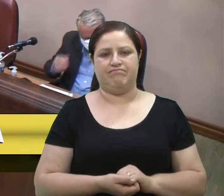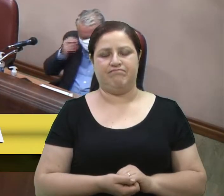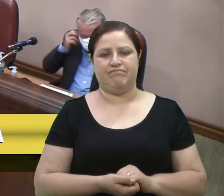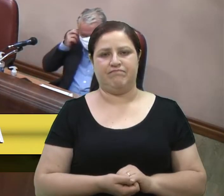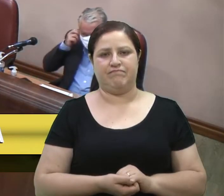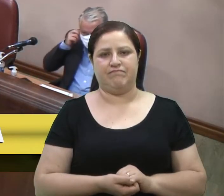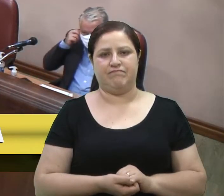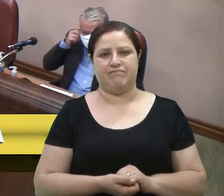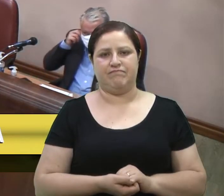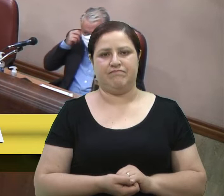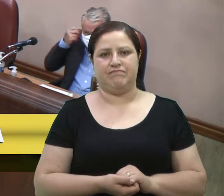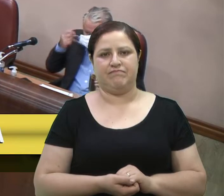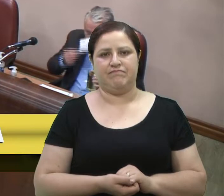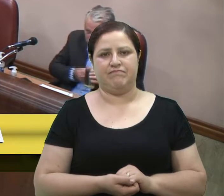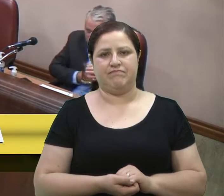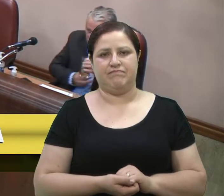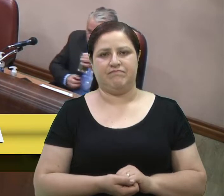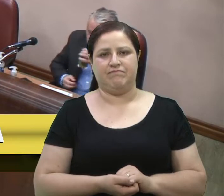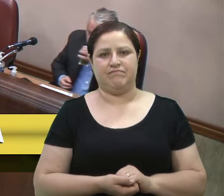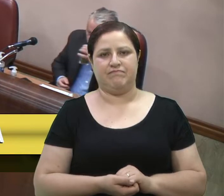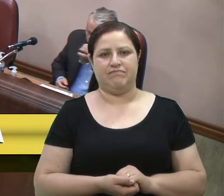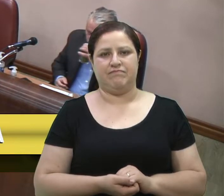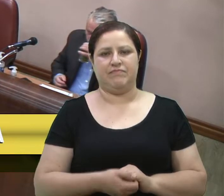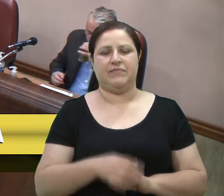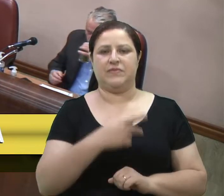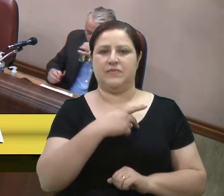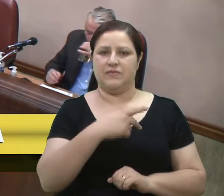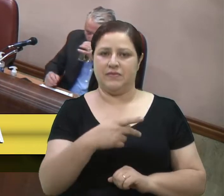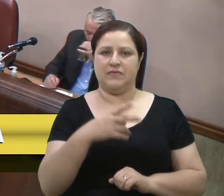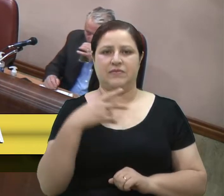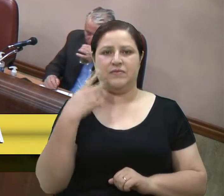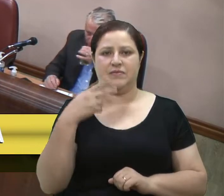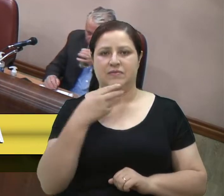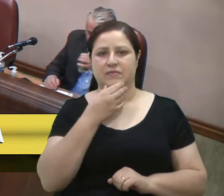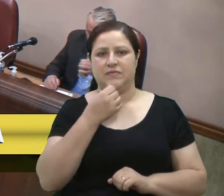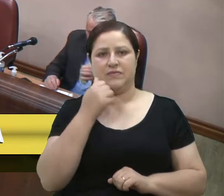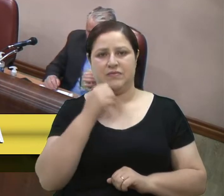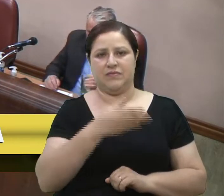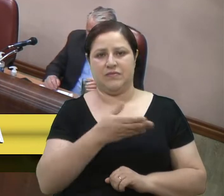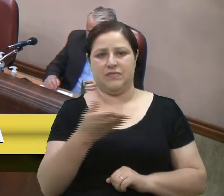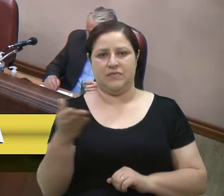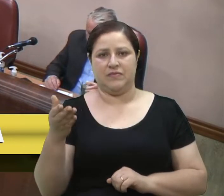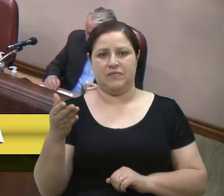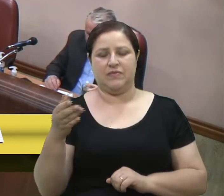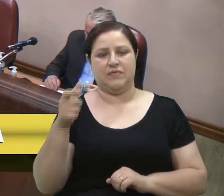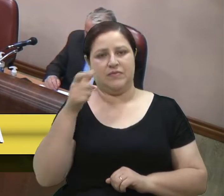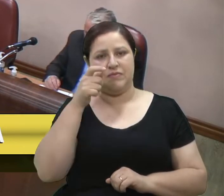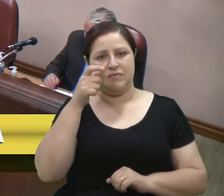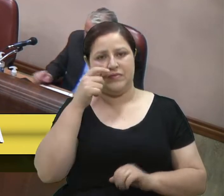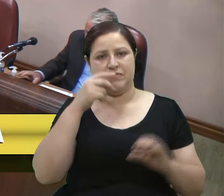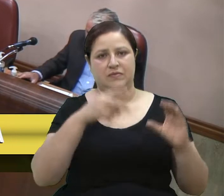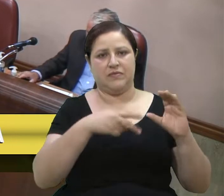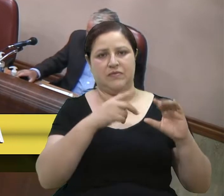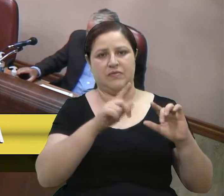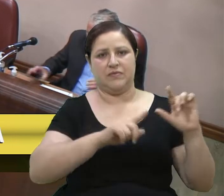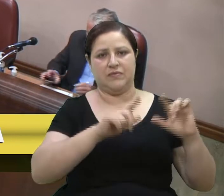senhor presidente, senhoras senhores vereadores, bom dia a todos, aos que nos assistem pela TV Câmara, Canal 16 e as redes sociais.